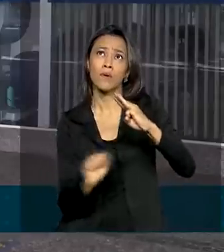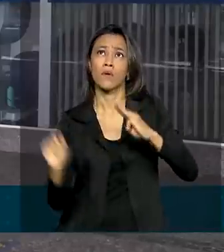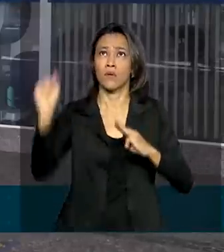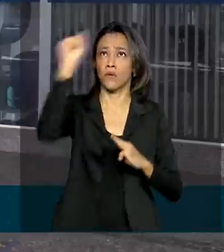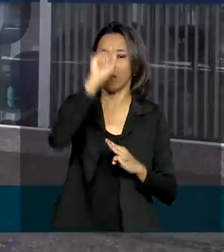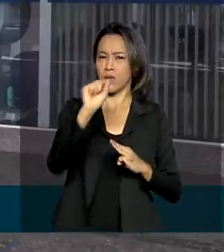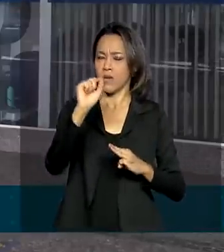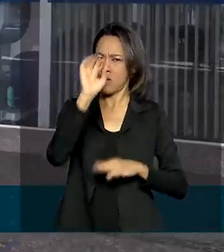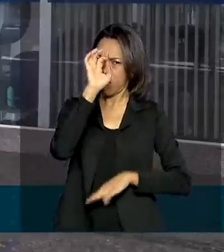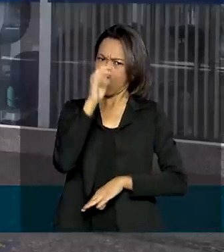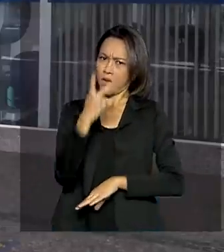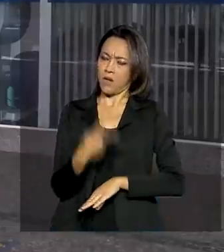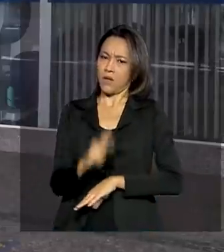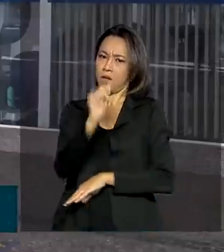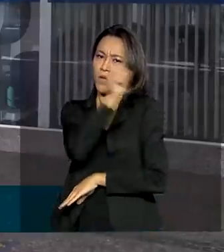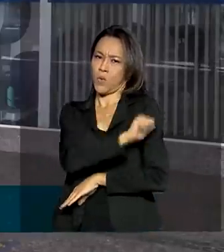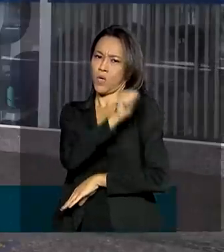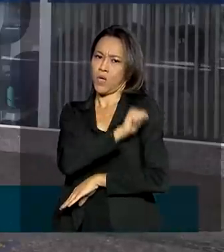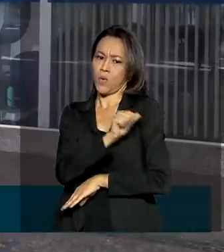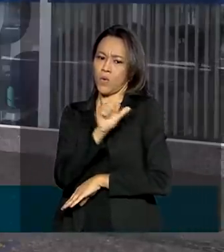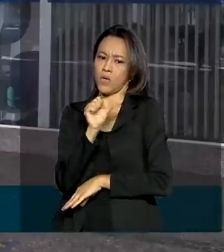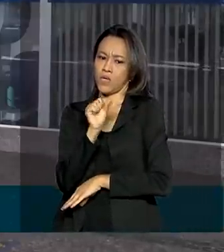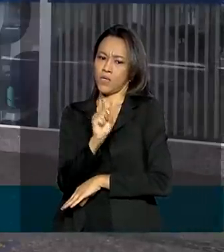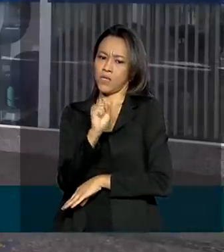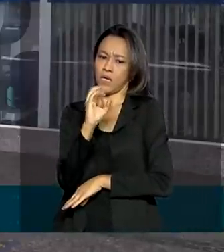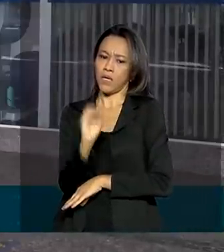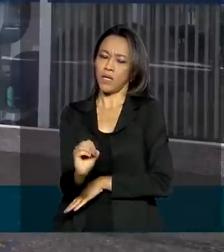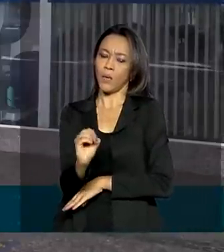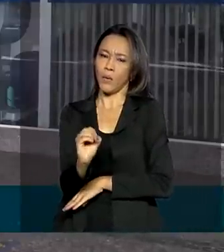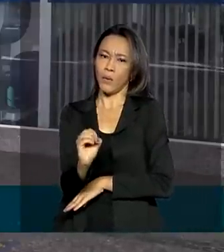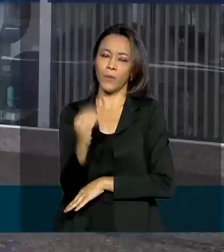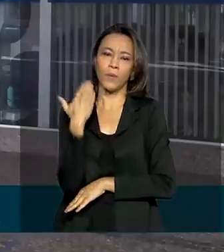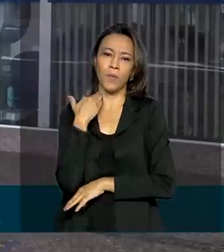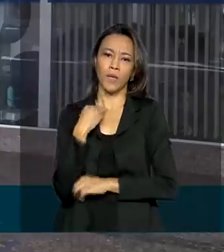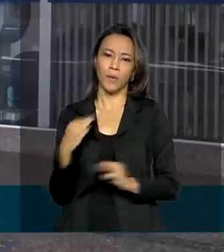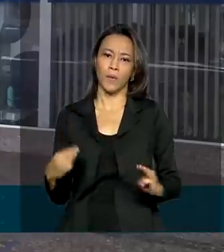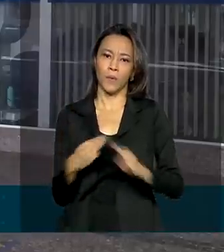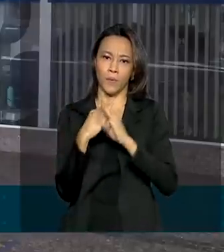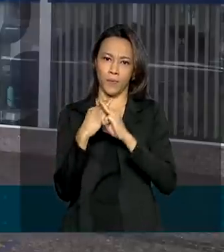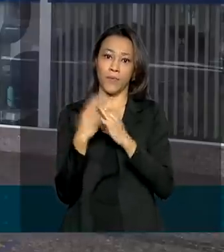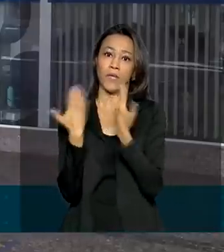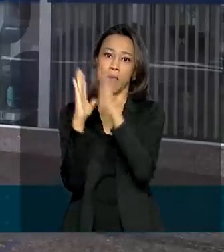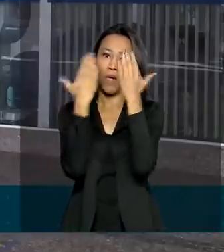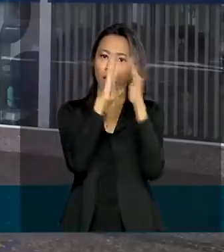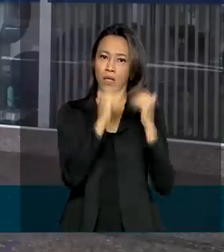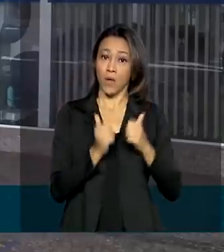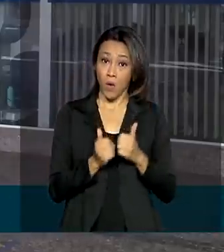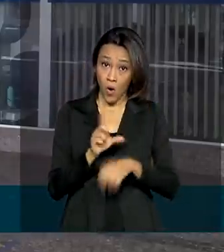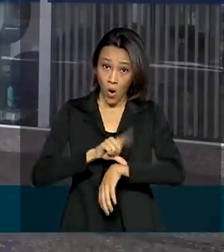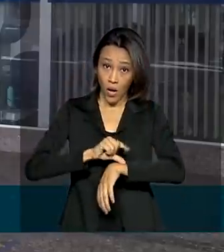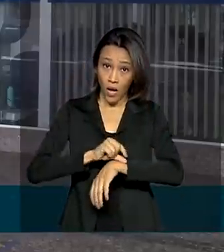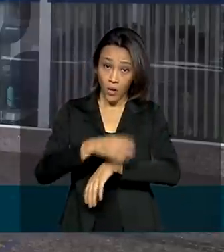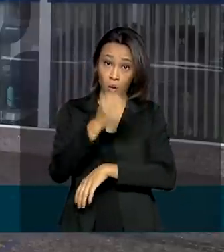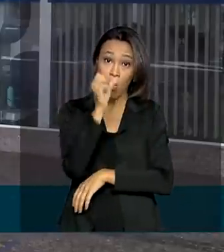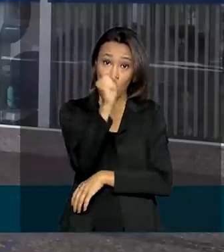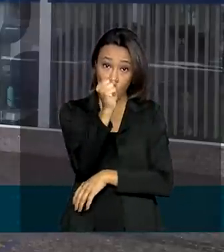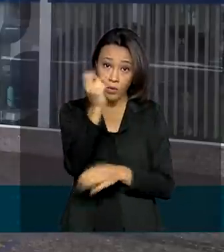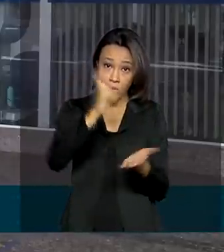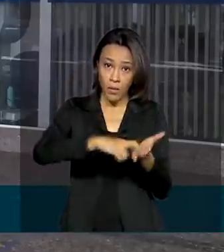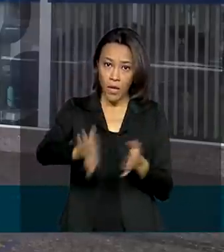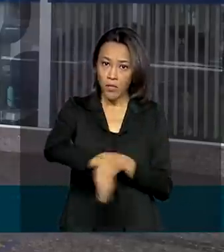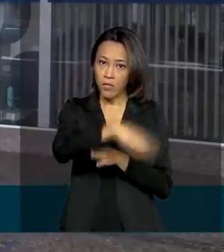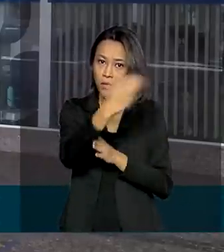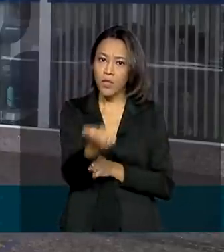serão 78 agências. O funcionamento das agências será de 8 da manhã ao meio-dia.